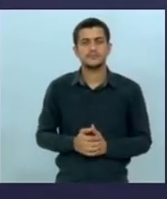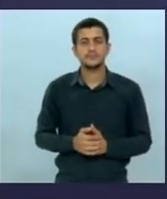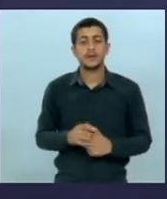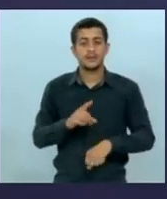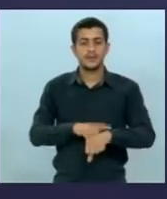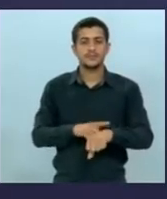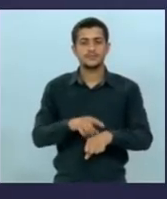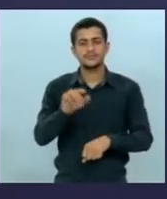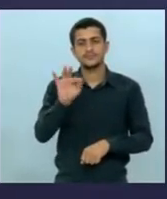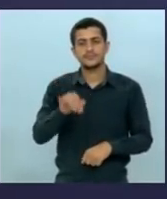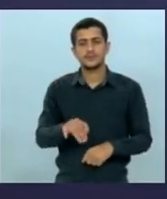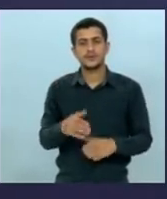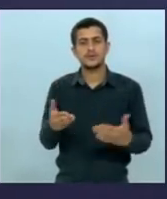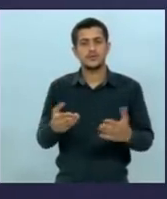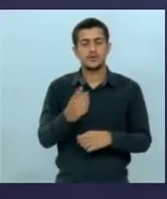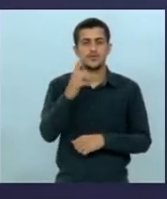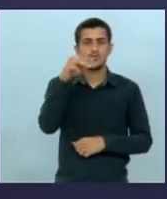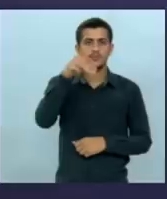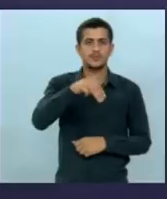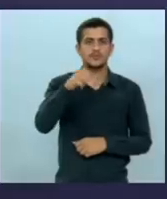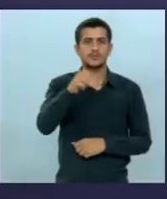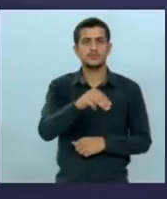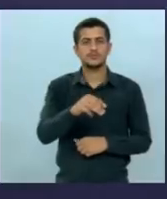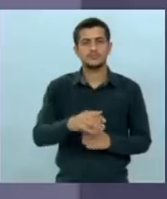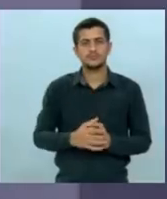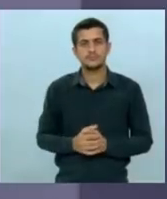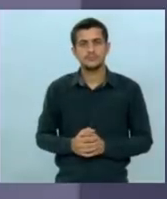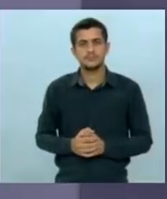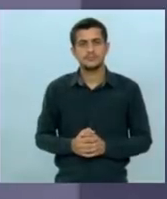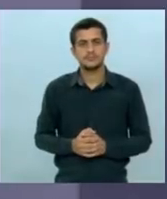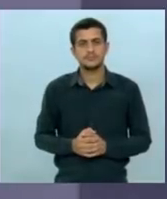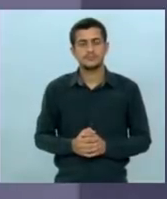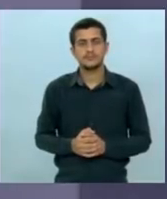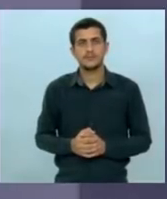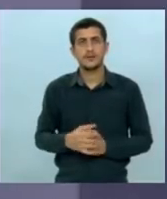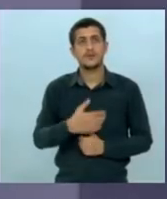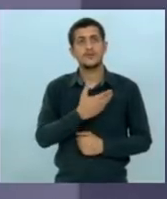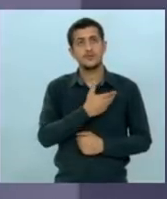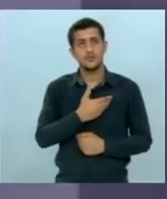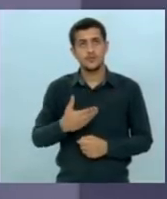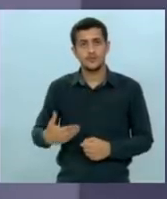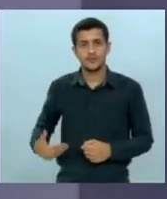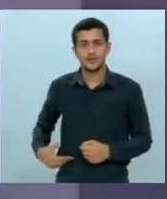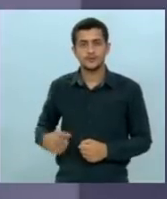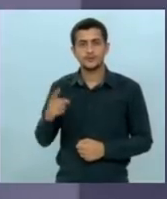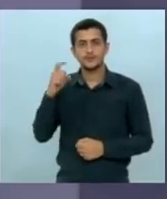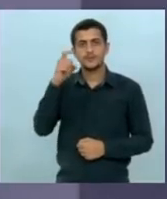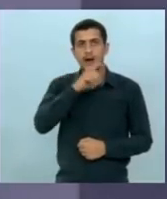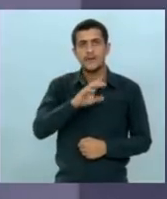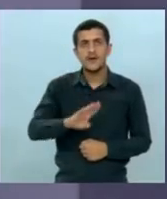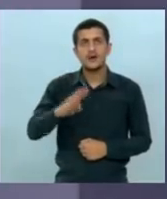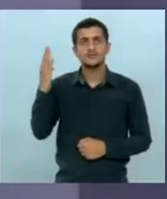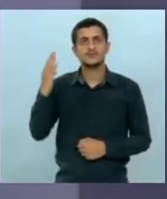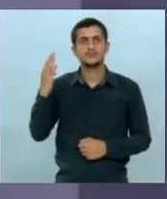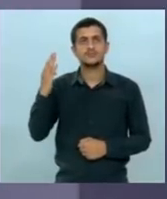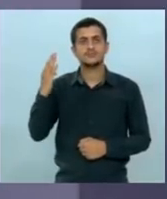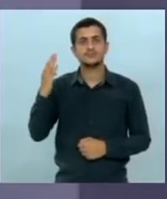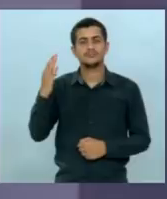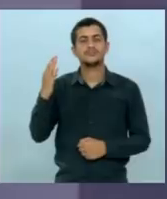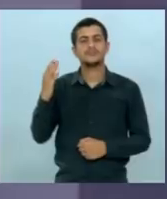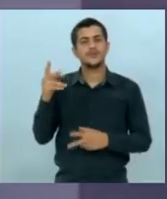candidato e agora nós temos um minuto para réplica a partir de agora governador fake eu acho que seria o nome